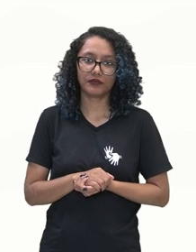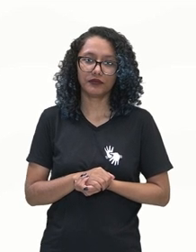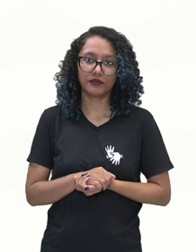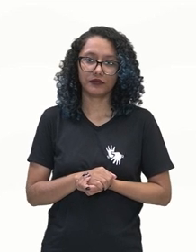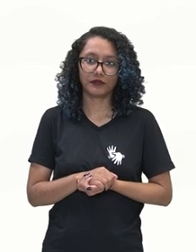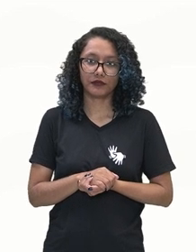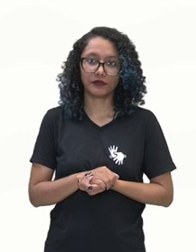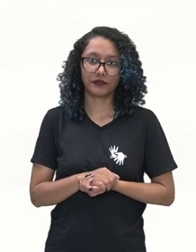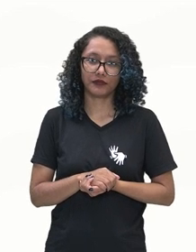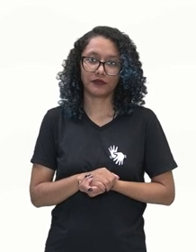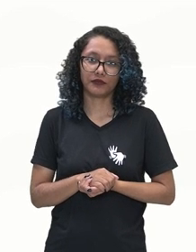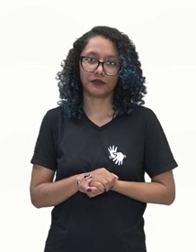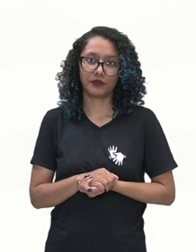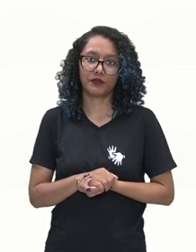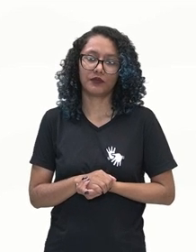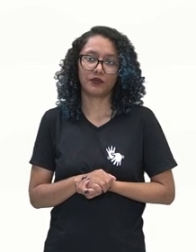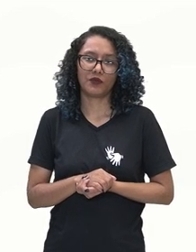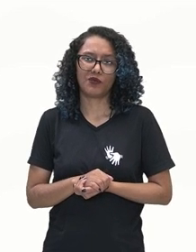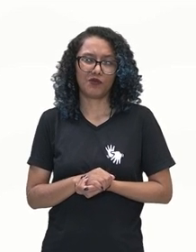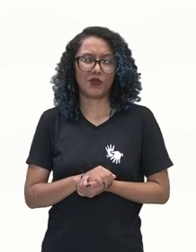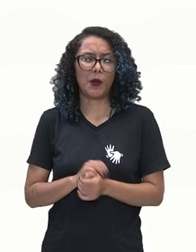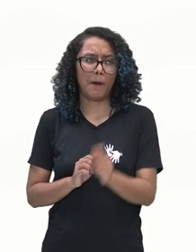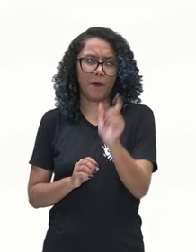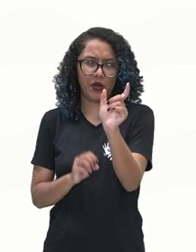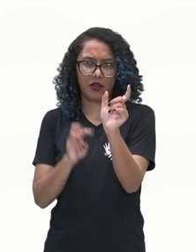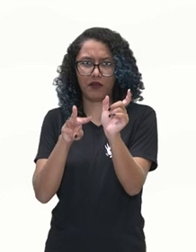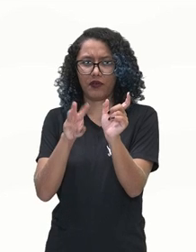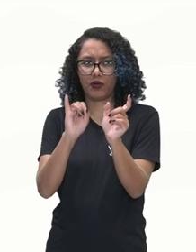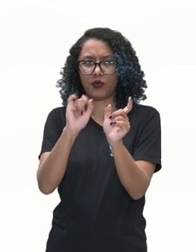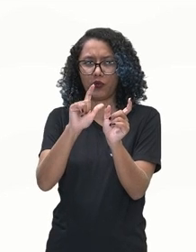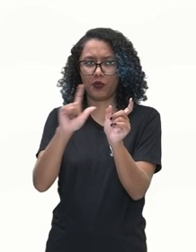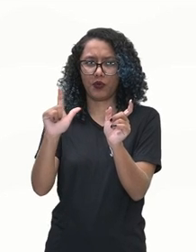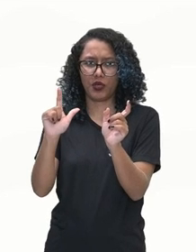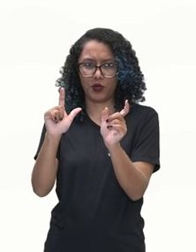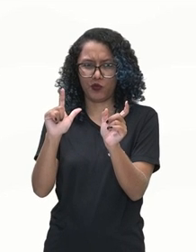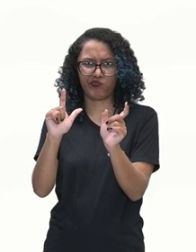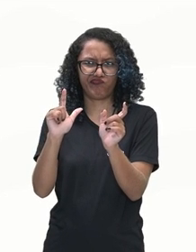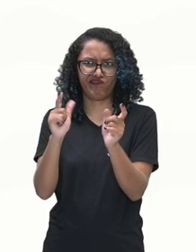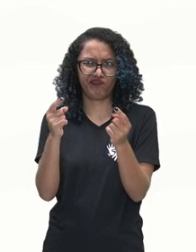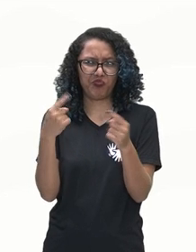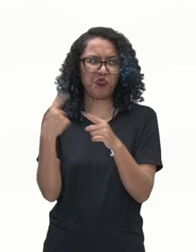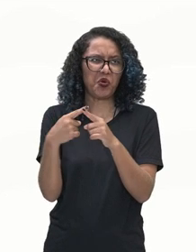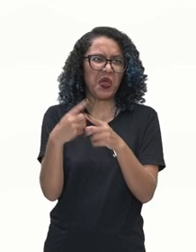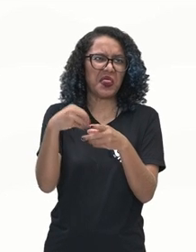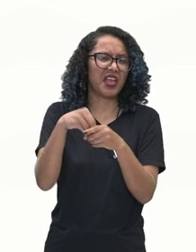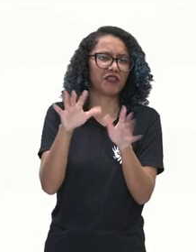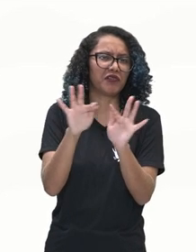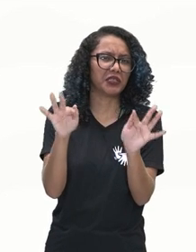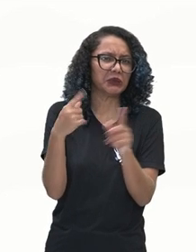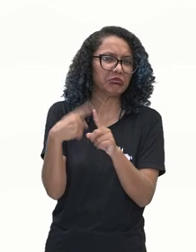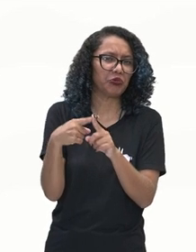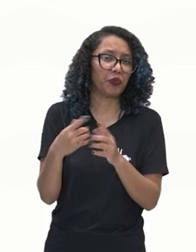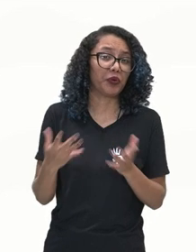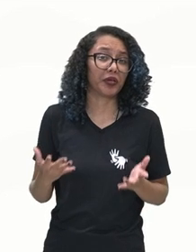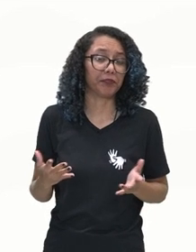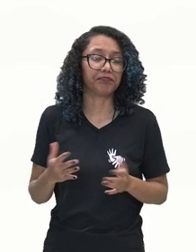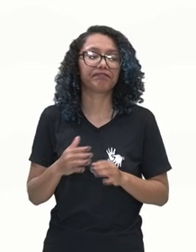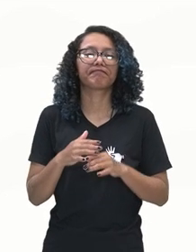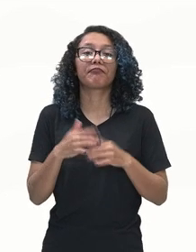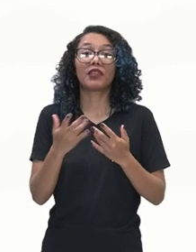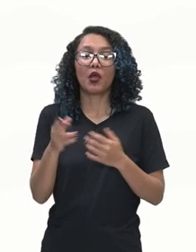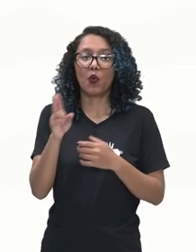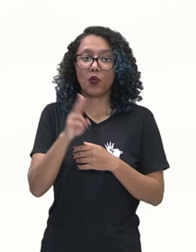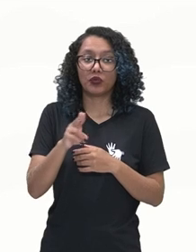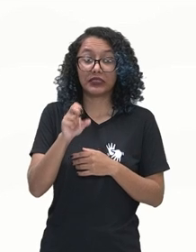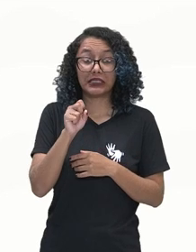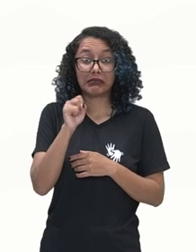O que que este will tem a ver aí na frase? Este will, ele é usado quando nós